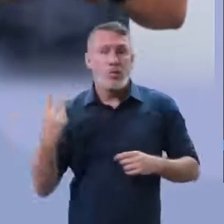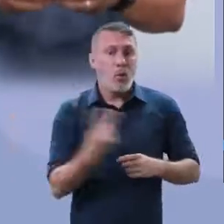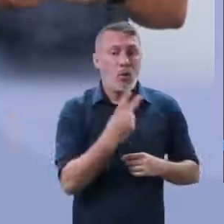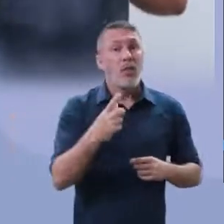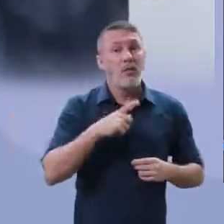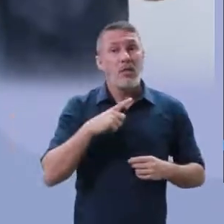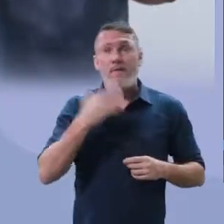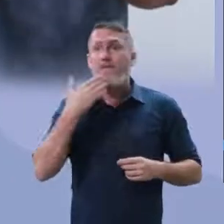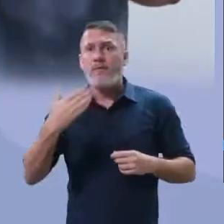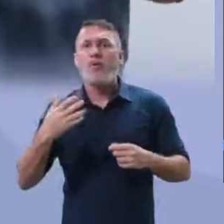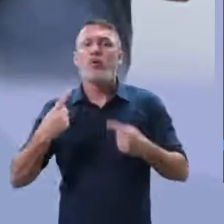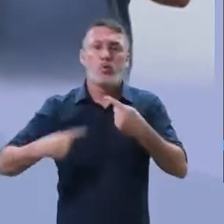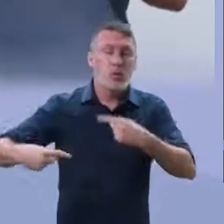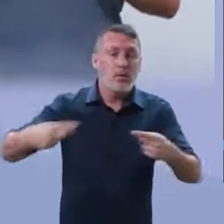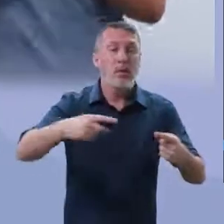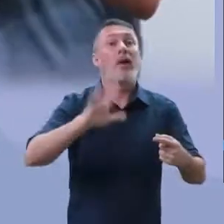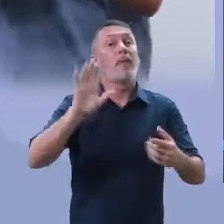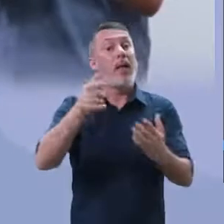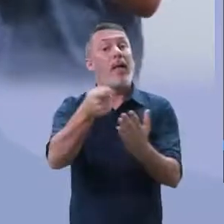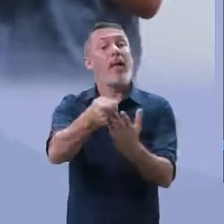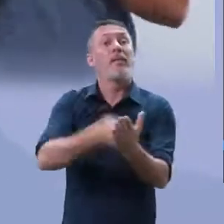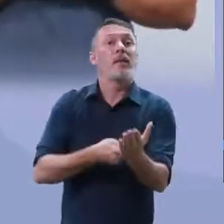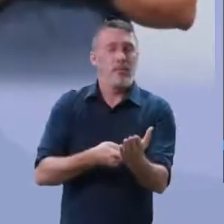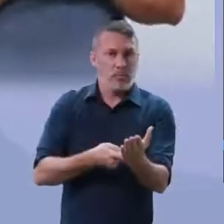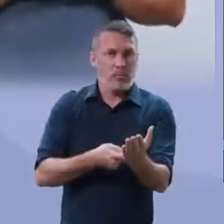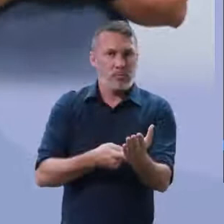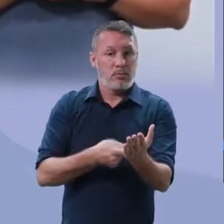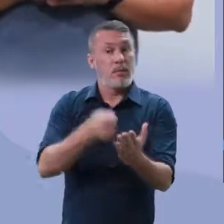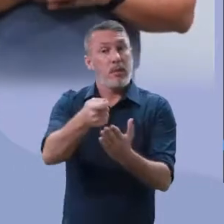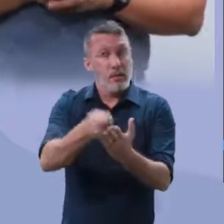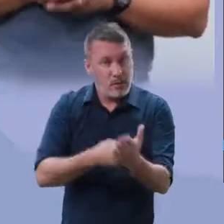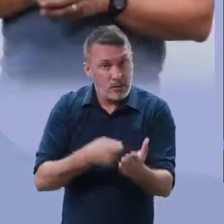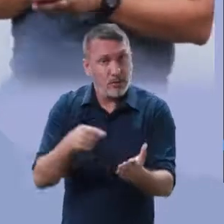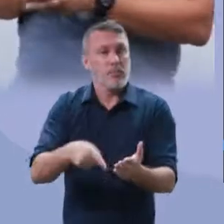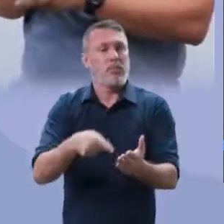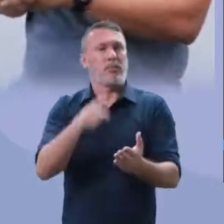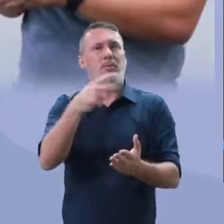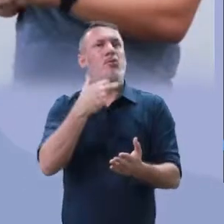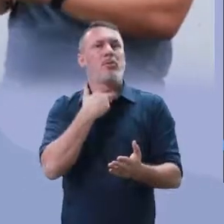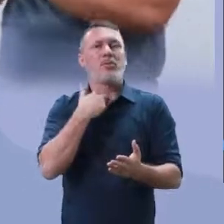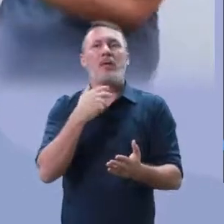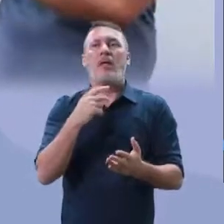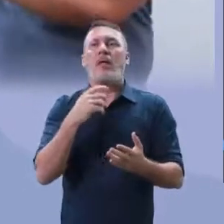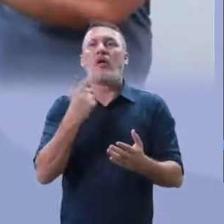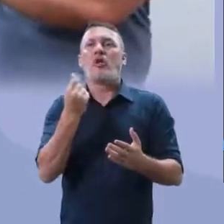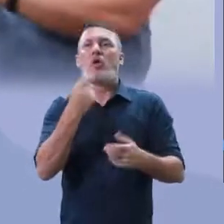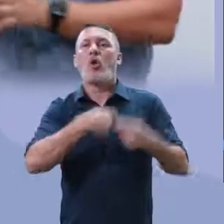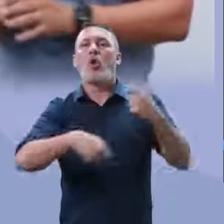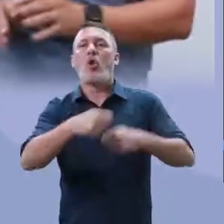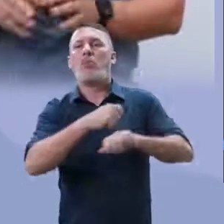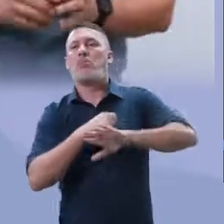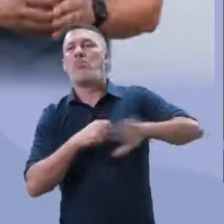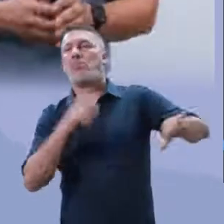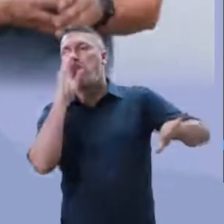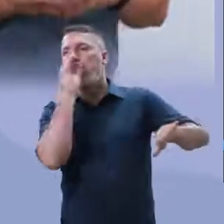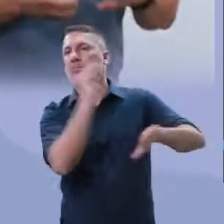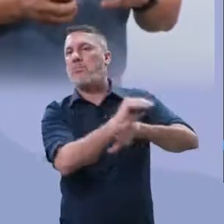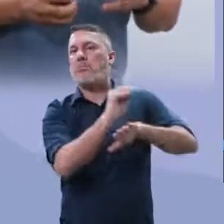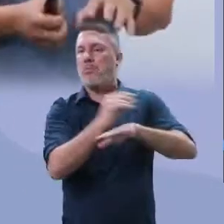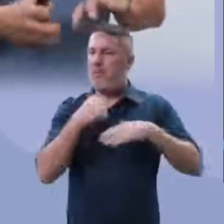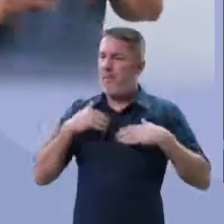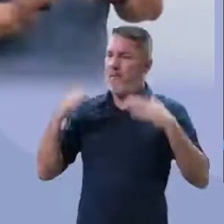favoráveis à nossa discussão na redação, entende? Porque eu não posso deixar a minha economia de lado e focar